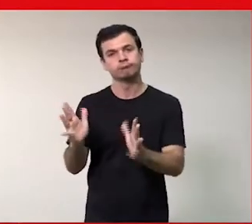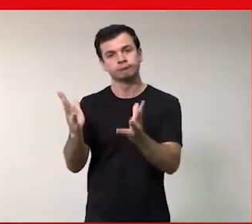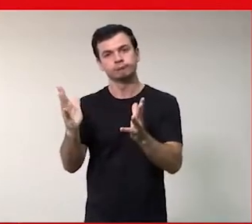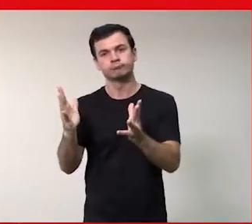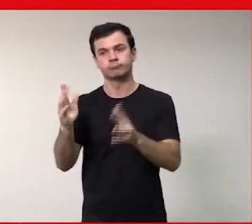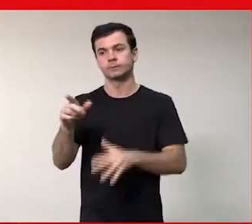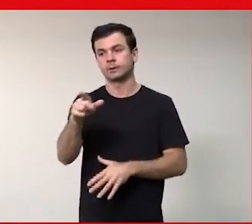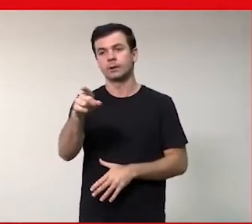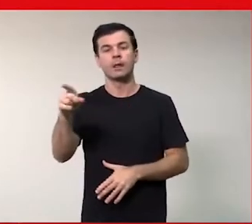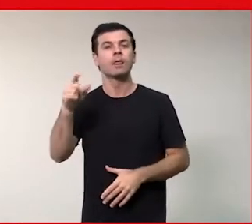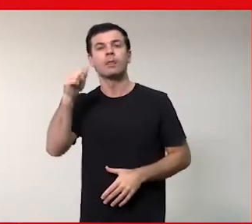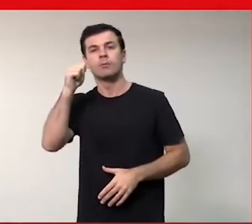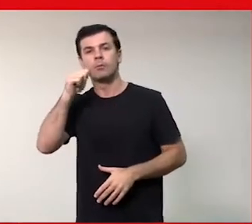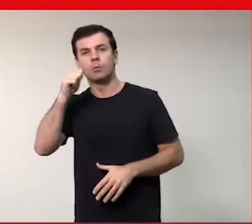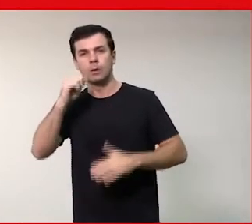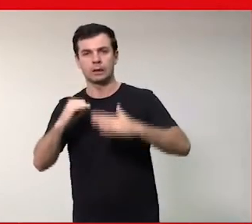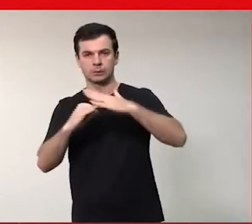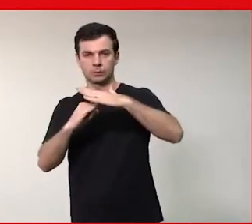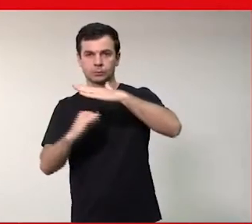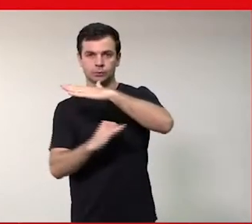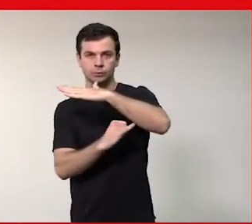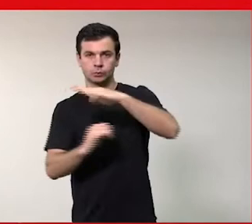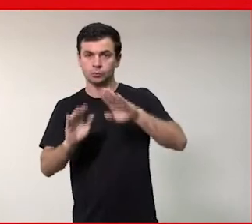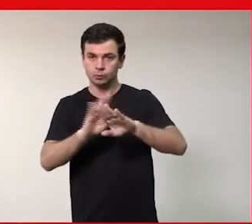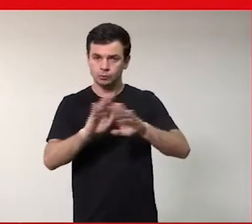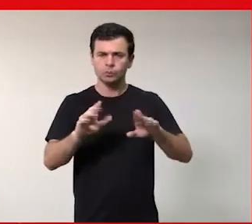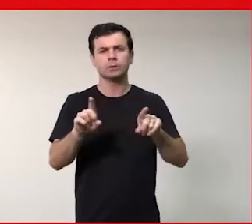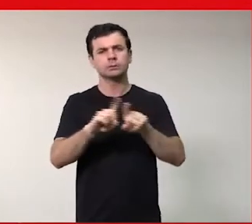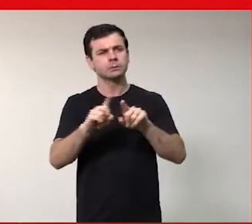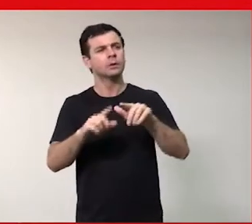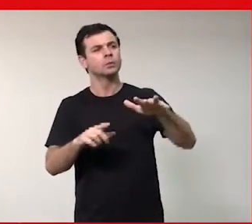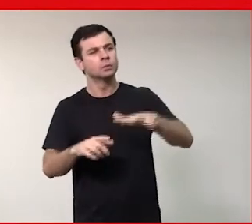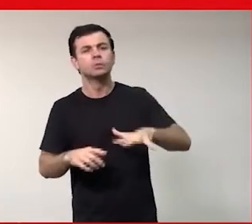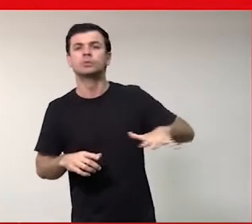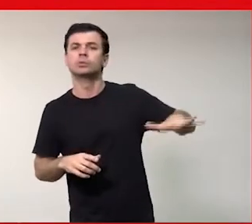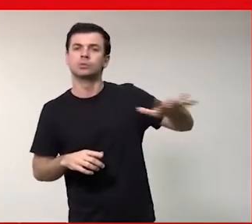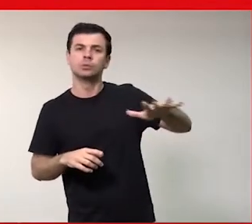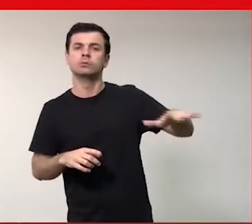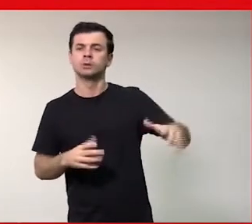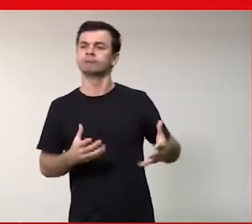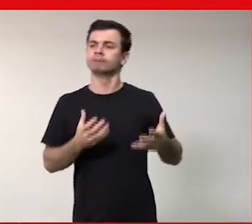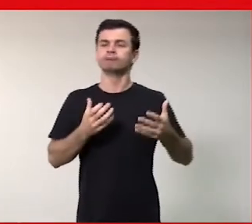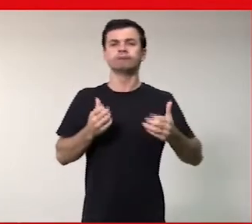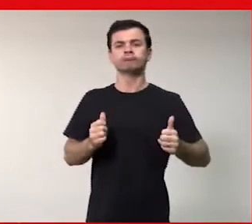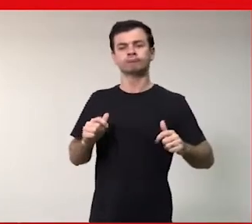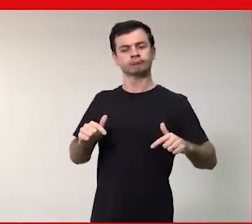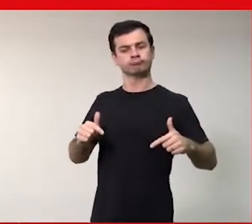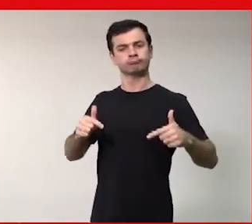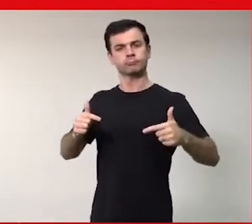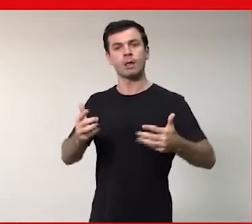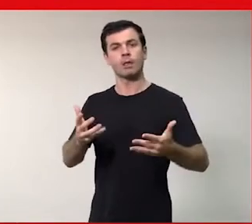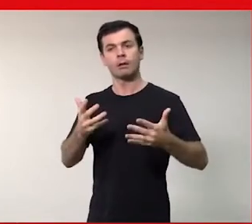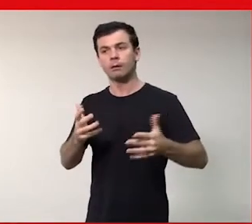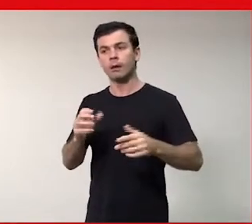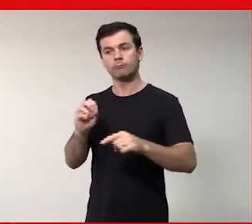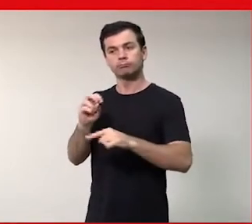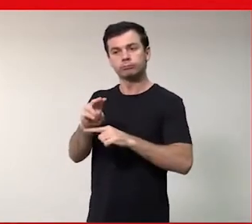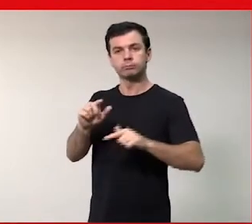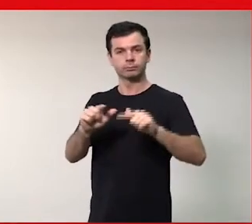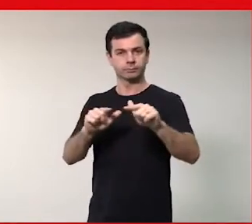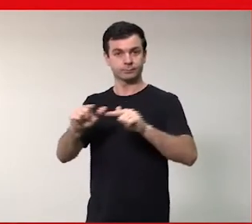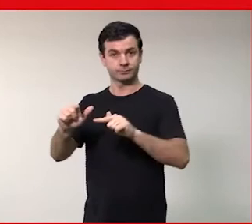Instituto, mas não só do Instituto, também do ecossistema, aumentando esse engajamento e a participação das mulheres no mercado de tíquetes.